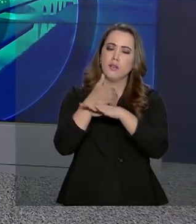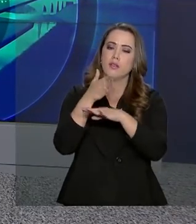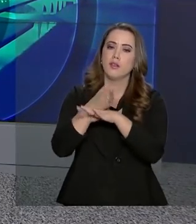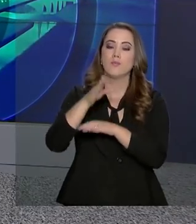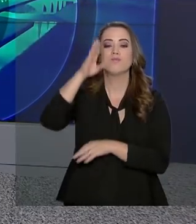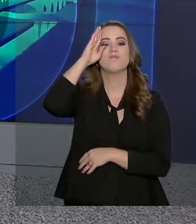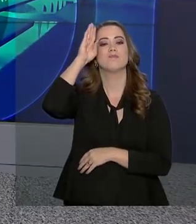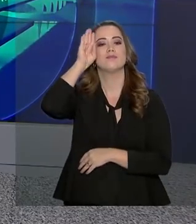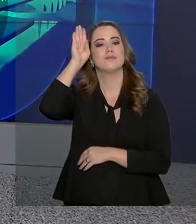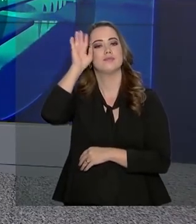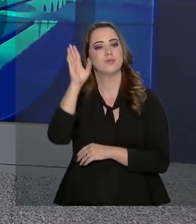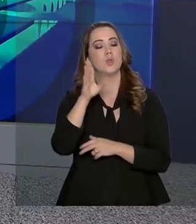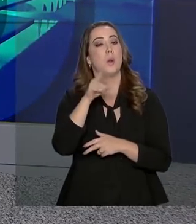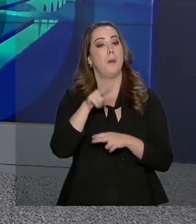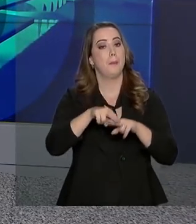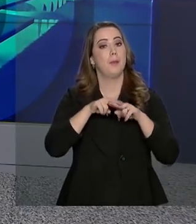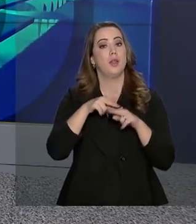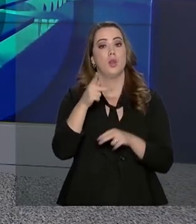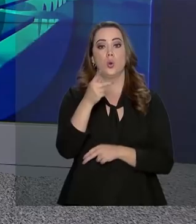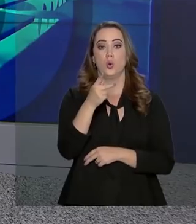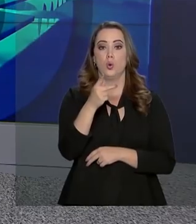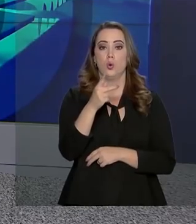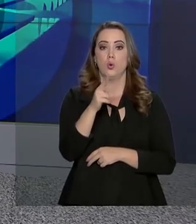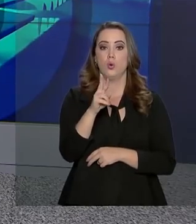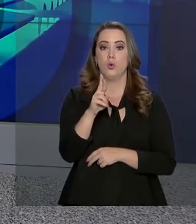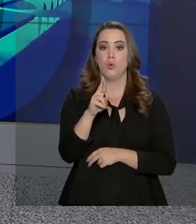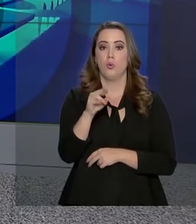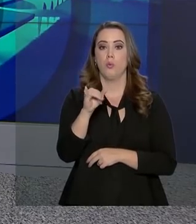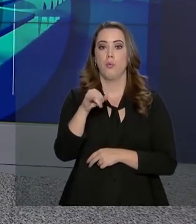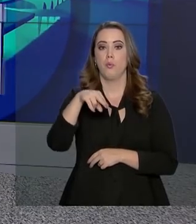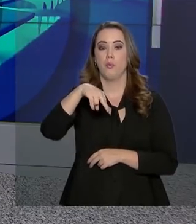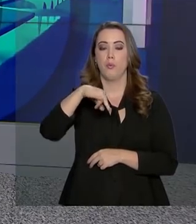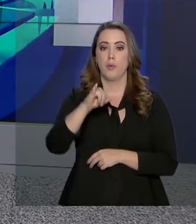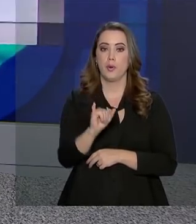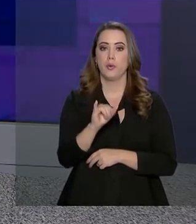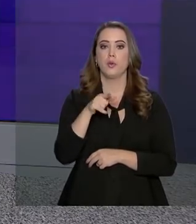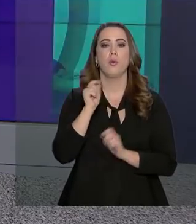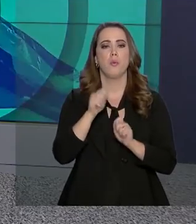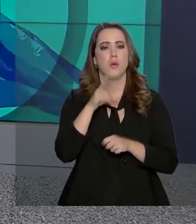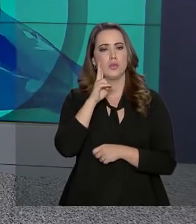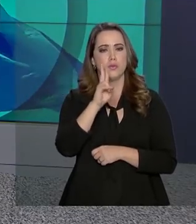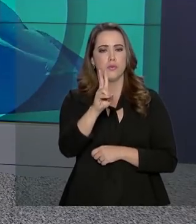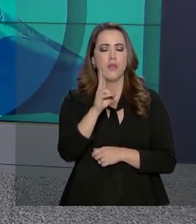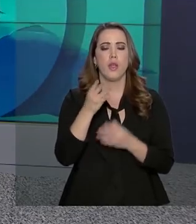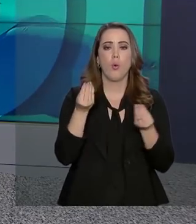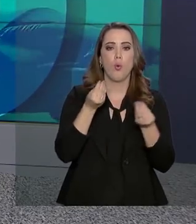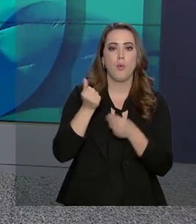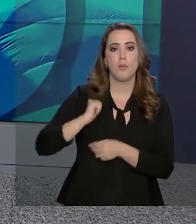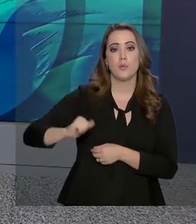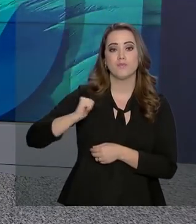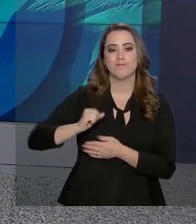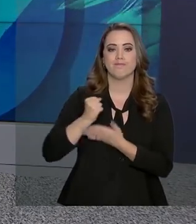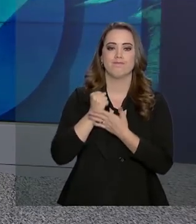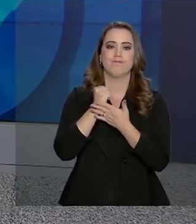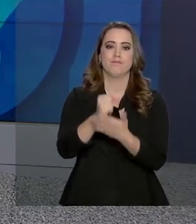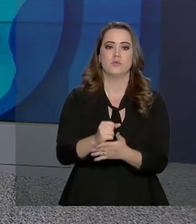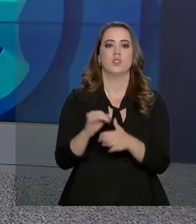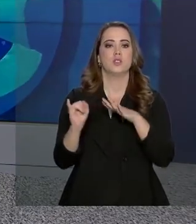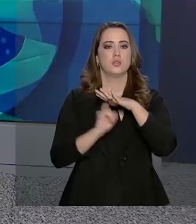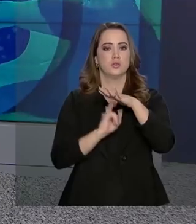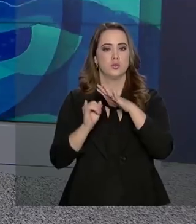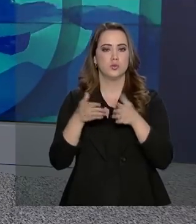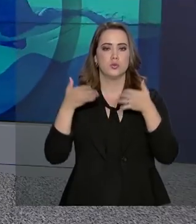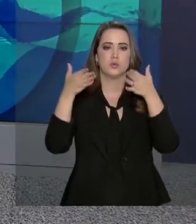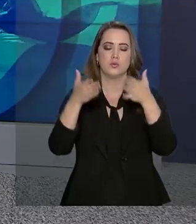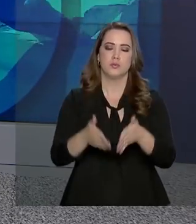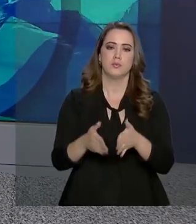ingressar no ensino superior por meio do programa Universidade para Todos, o ProUni, já podem consultar as bolsas disponíveis